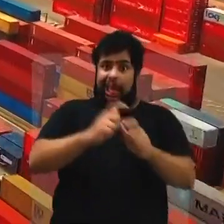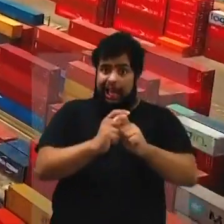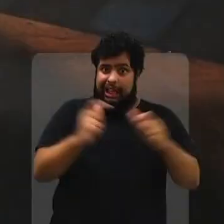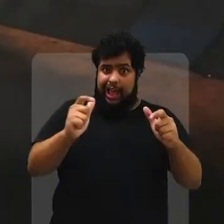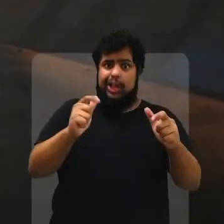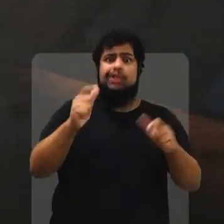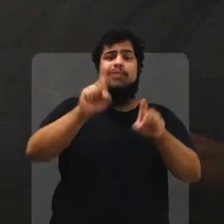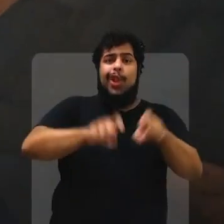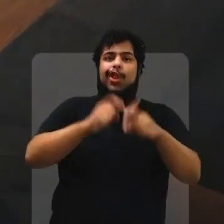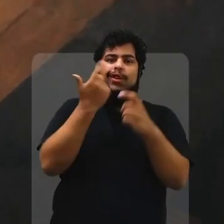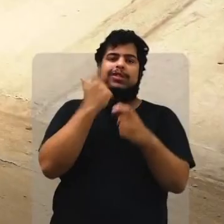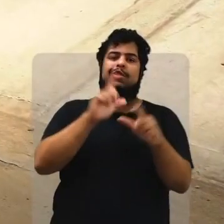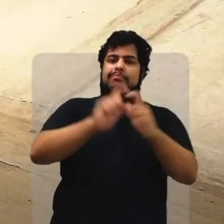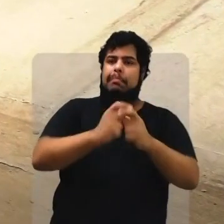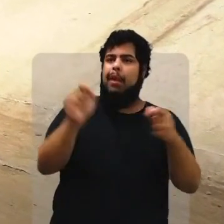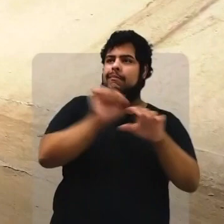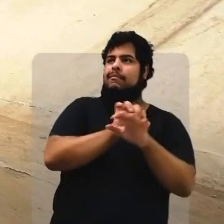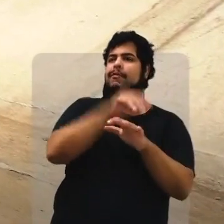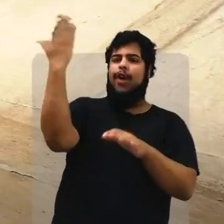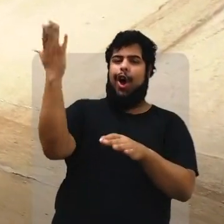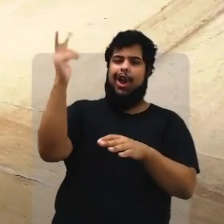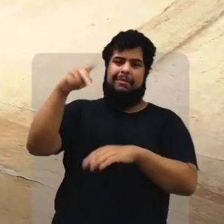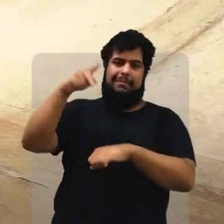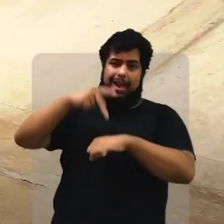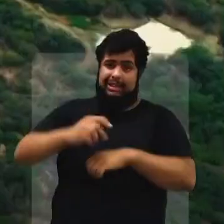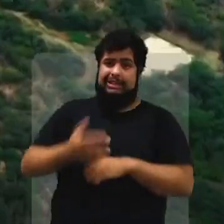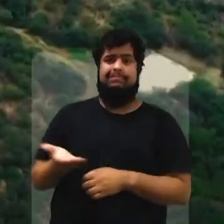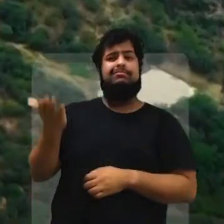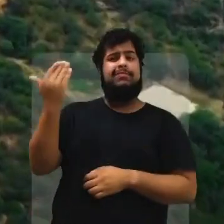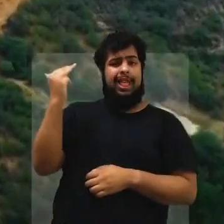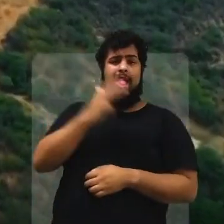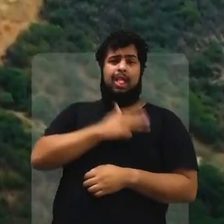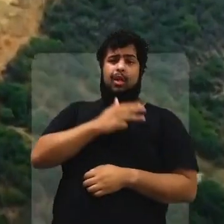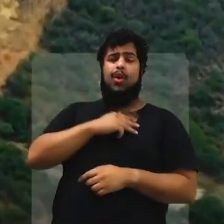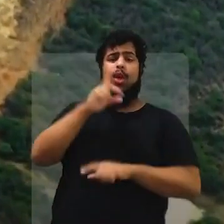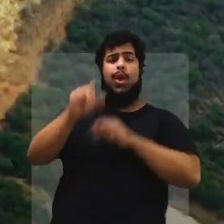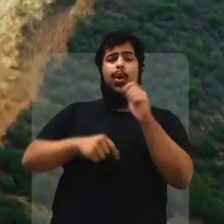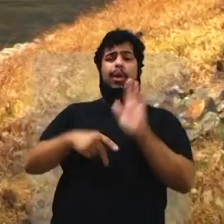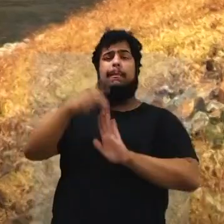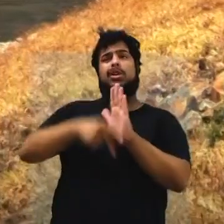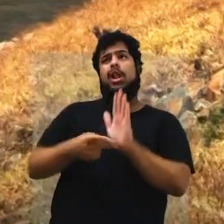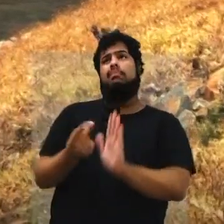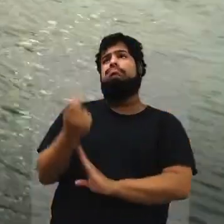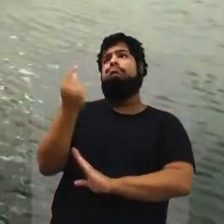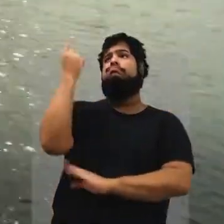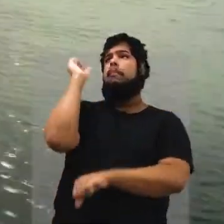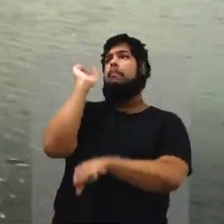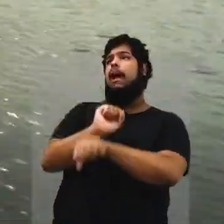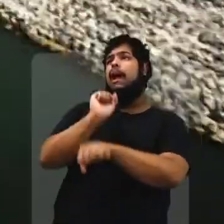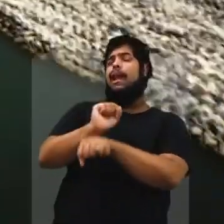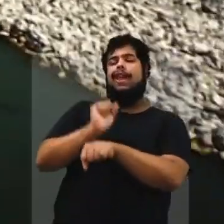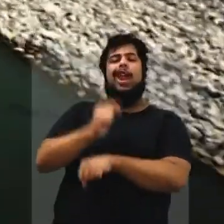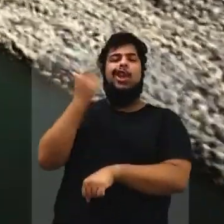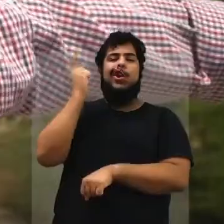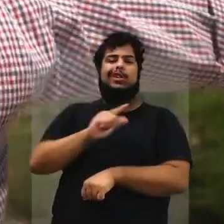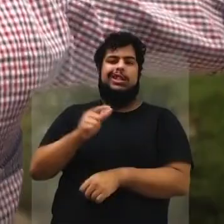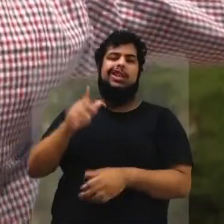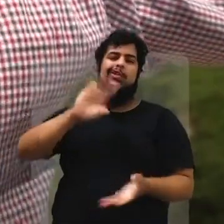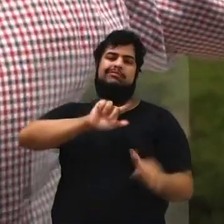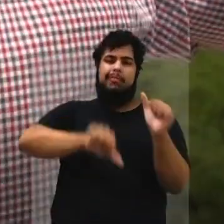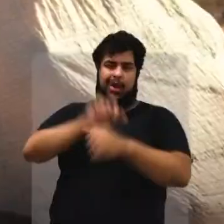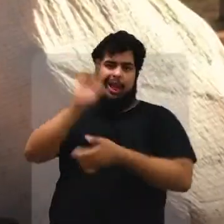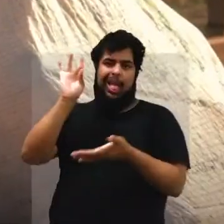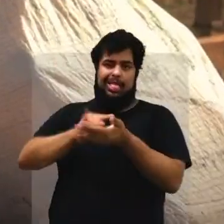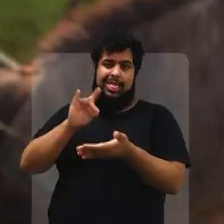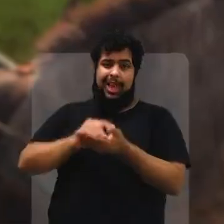E com Lula, uma obra que estava na gaveta desde Dom Pedro II, saiu do papel. Lula entregou 86% da transposição do